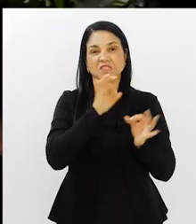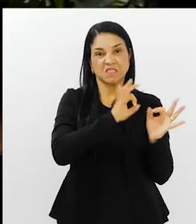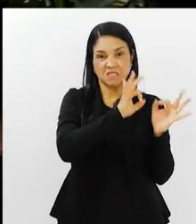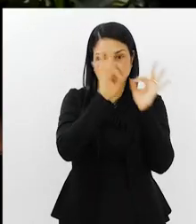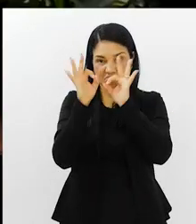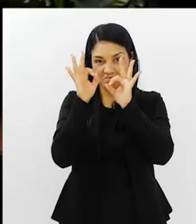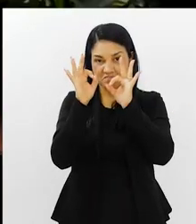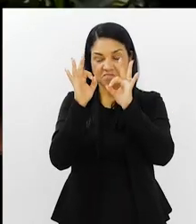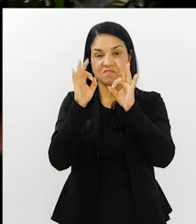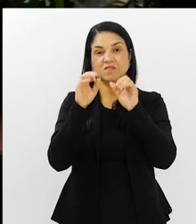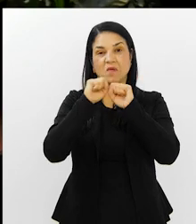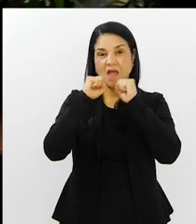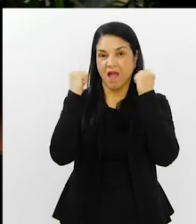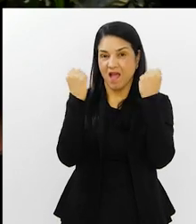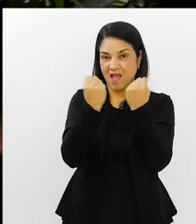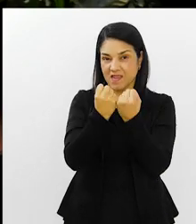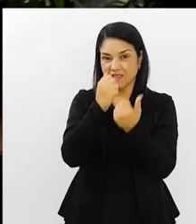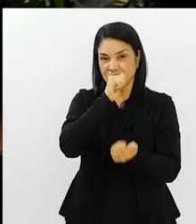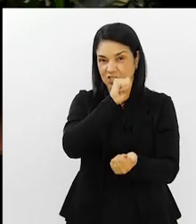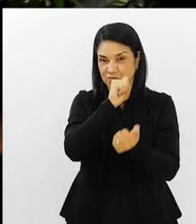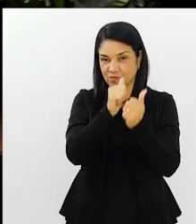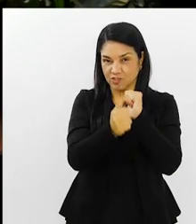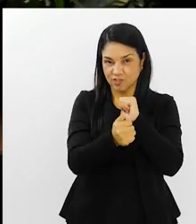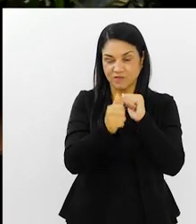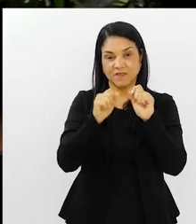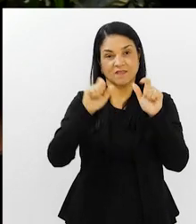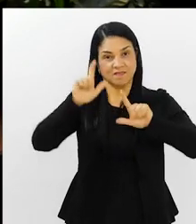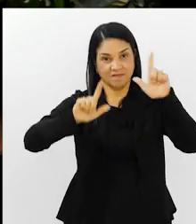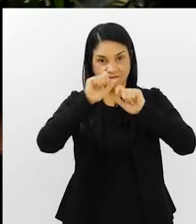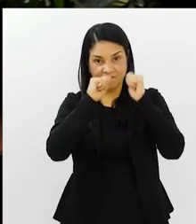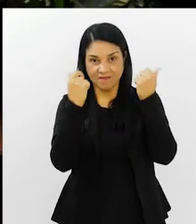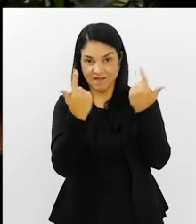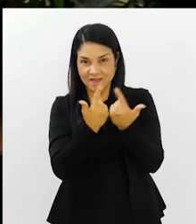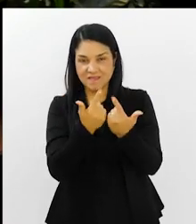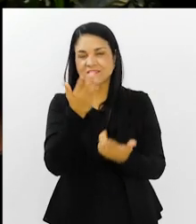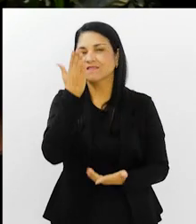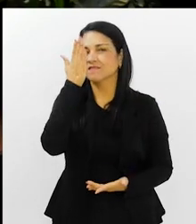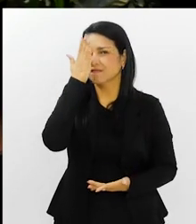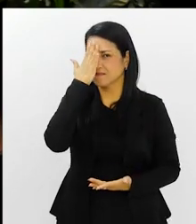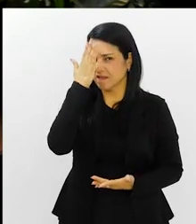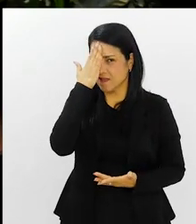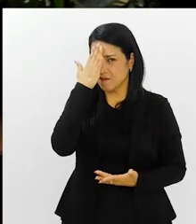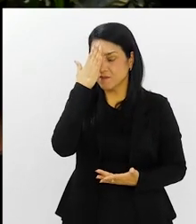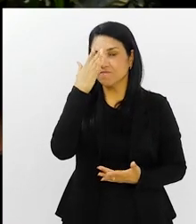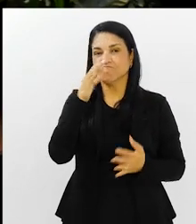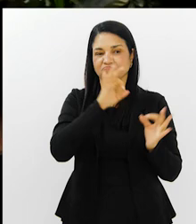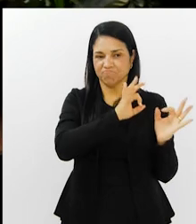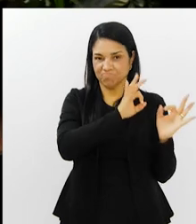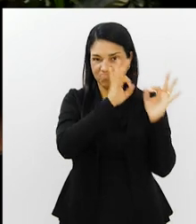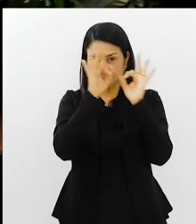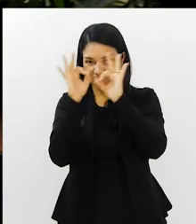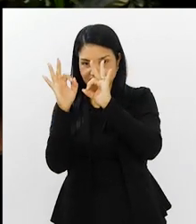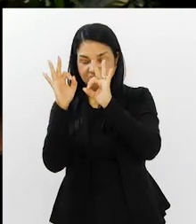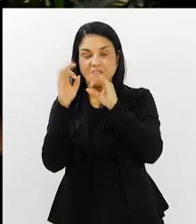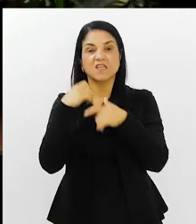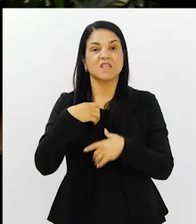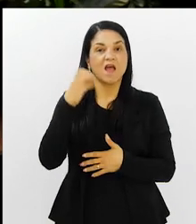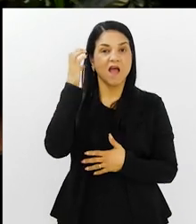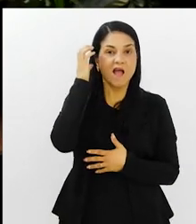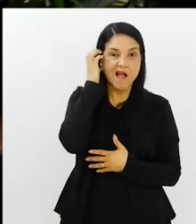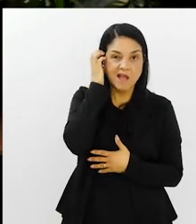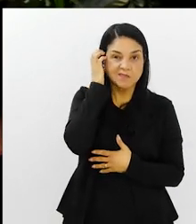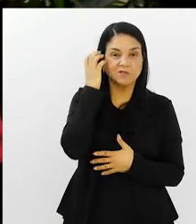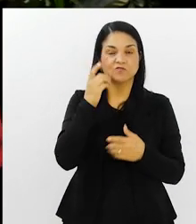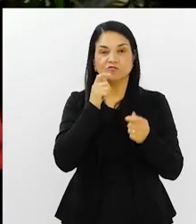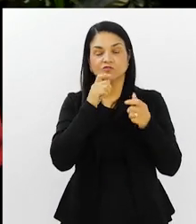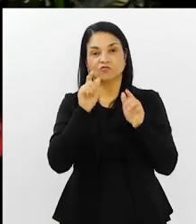telespectador do Arena Esportiva, aqui da TV Alerj, sabe? Porque o telespectador da TV Alerj, das emissoras de rádio,